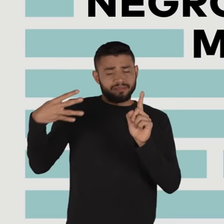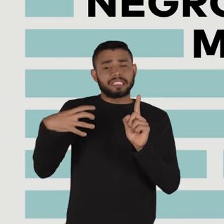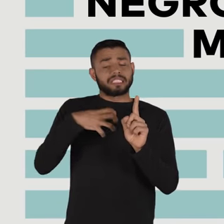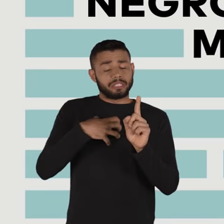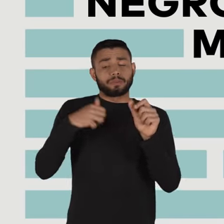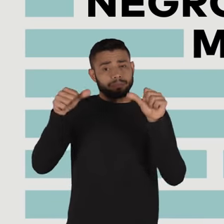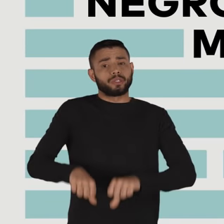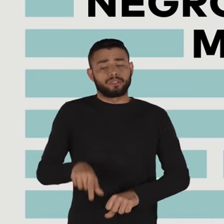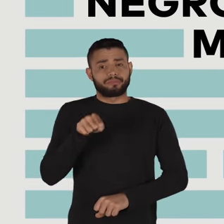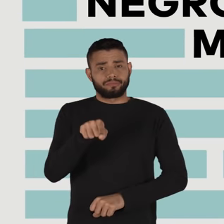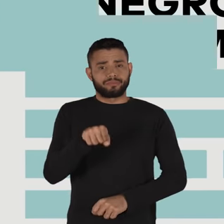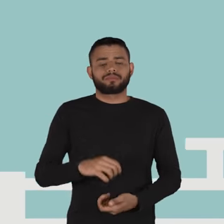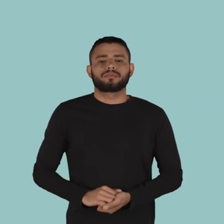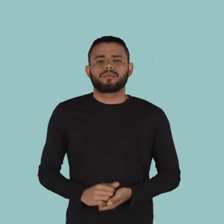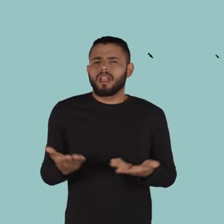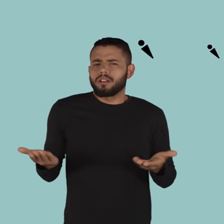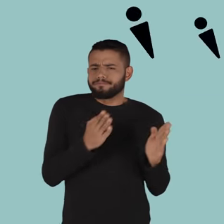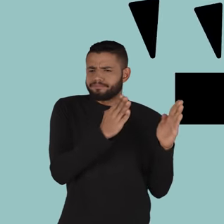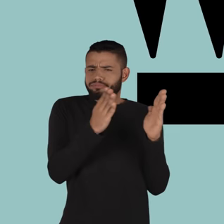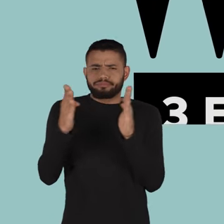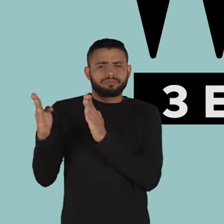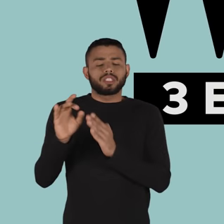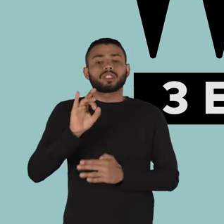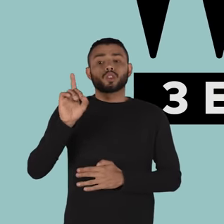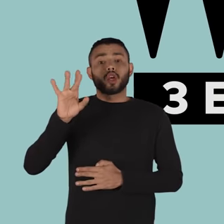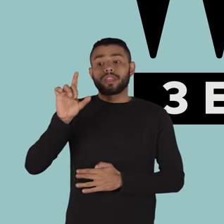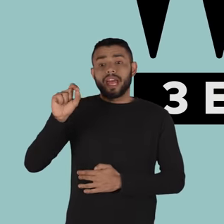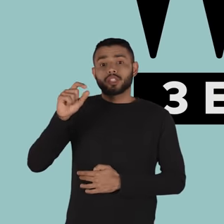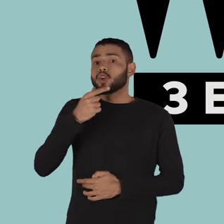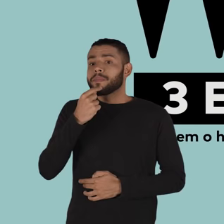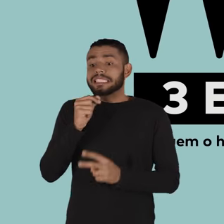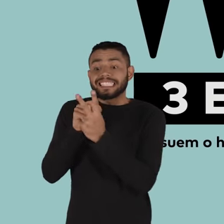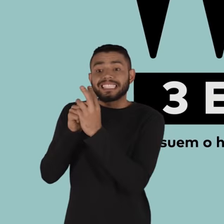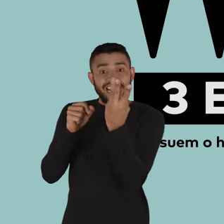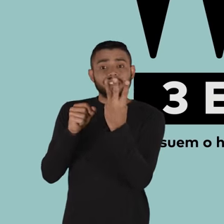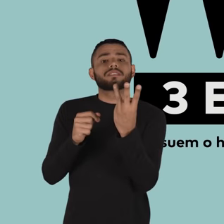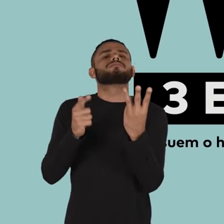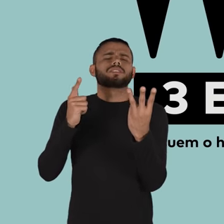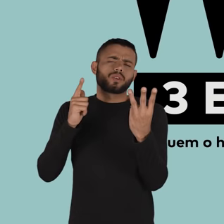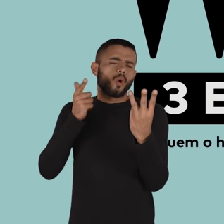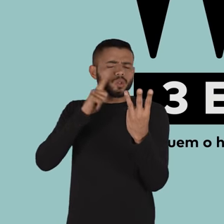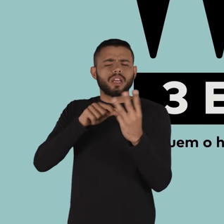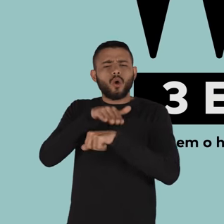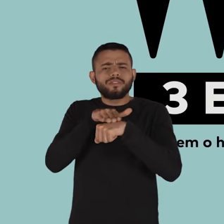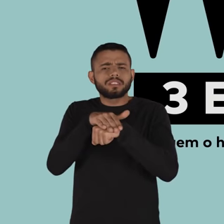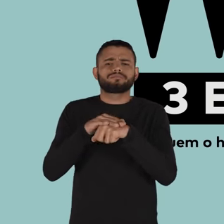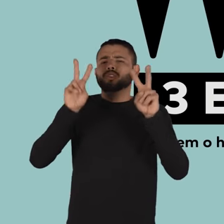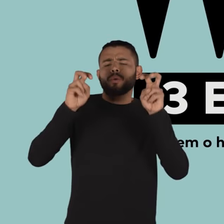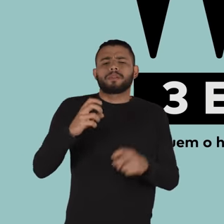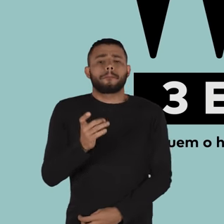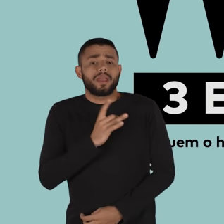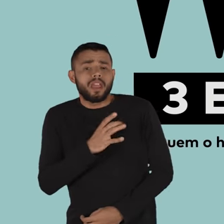mais boa parte disso. Mesmo diante desse cenário, apenas 3 em cada 10 homens possuem o hábito de conversar sobre seus maiores